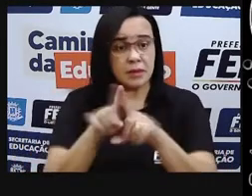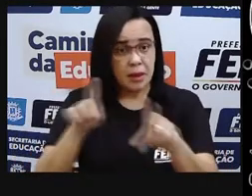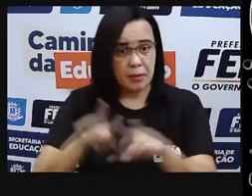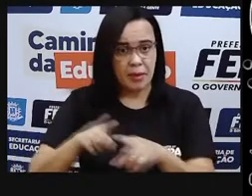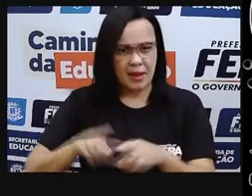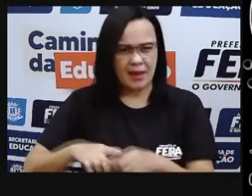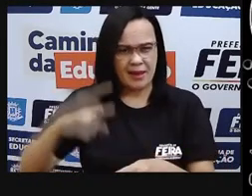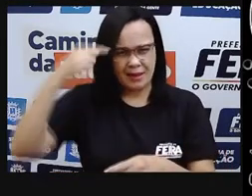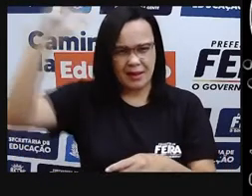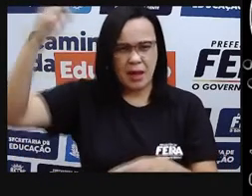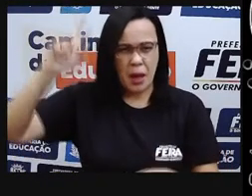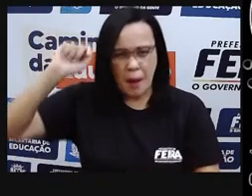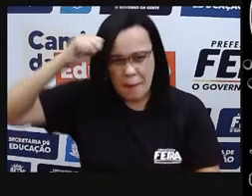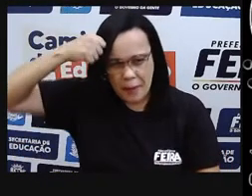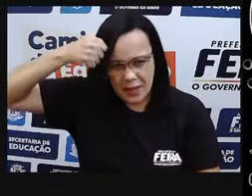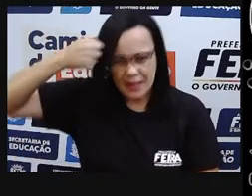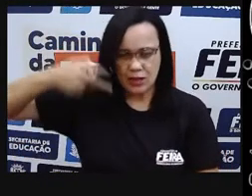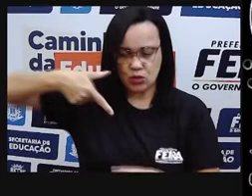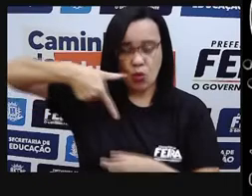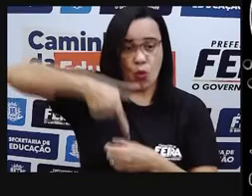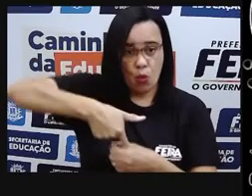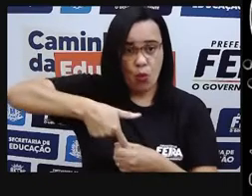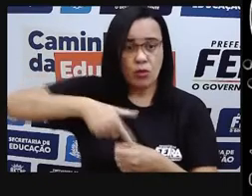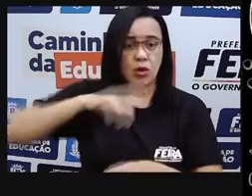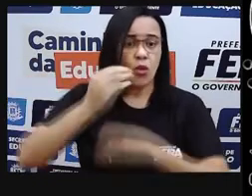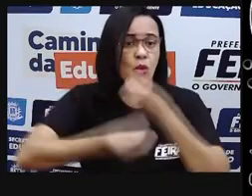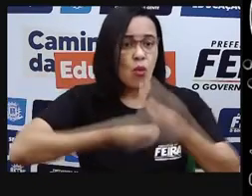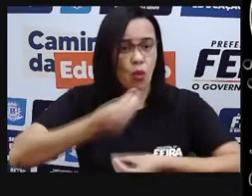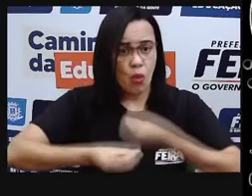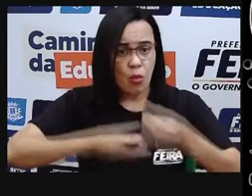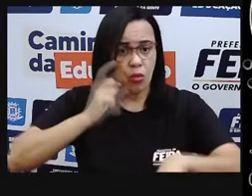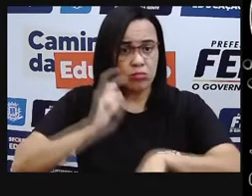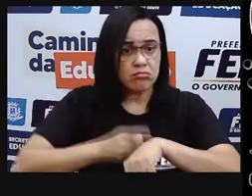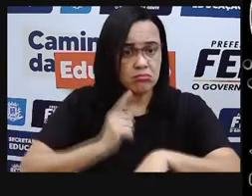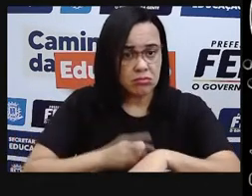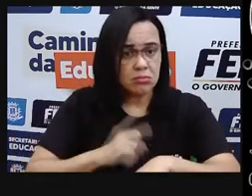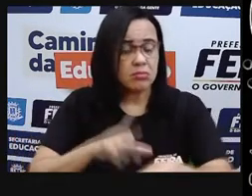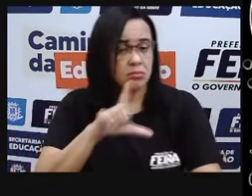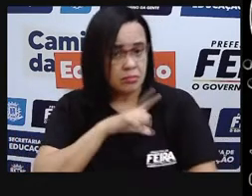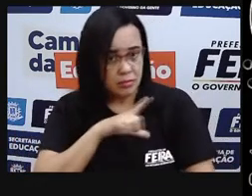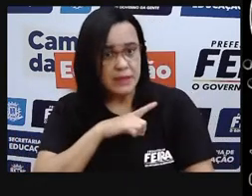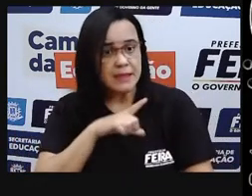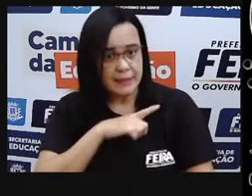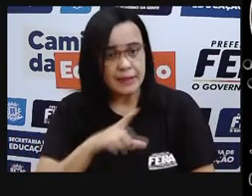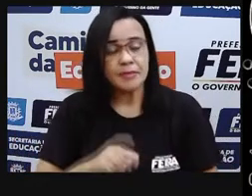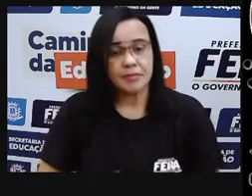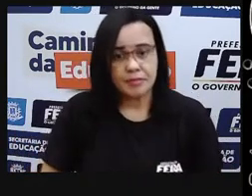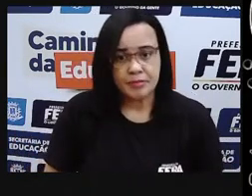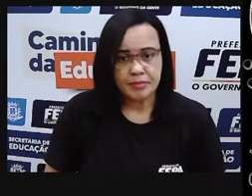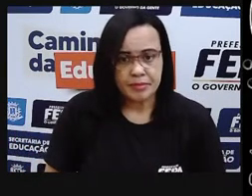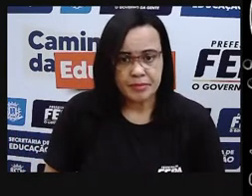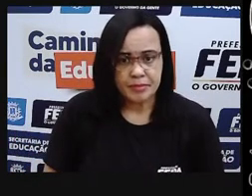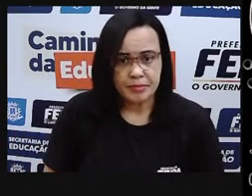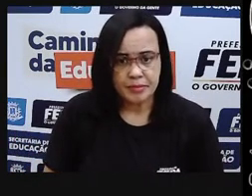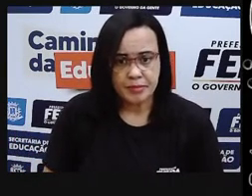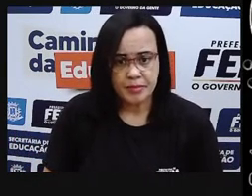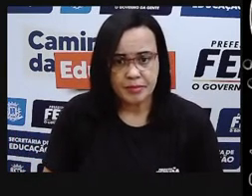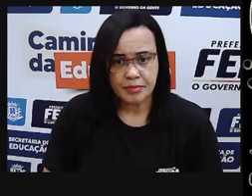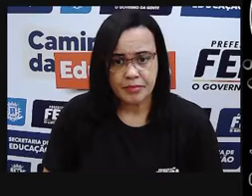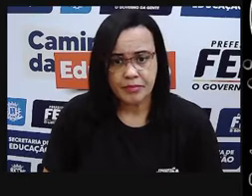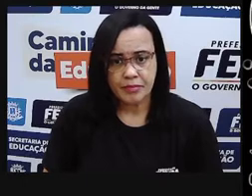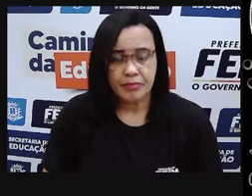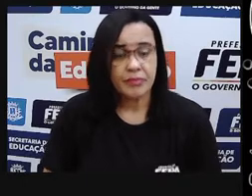tem um tempo para ser produzido, para estar livre, vamos dizer assim, na natureza, que é um tempo muito grande.